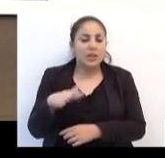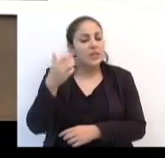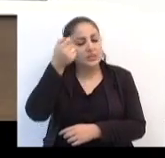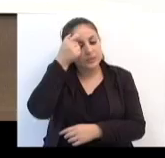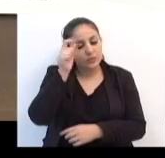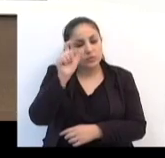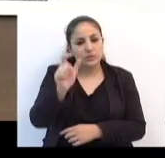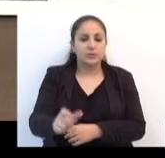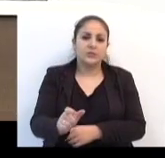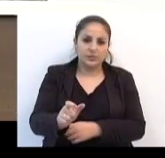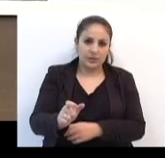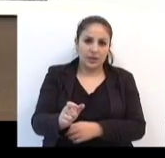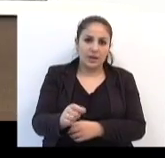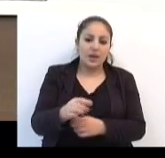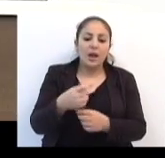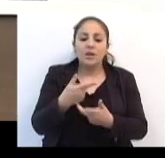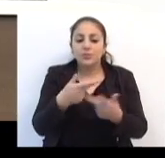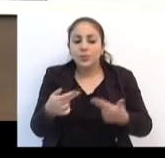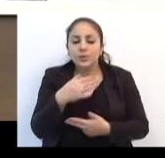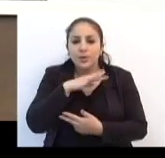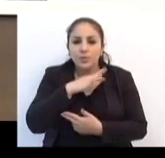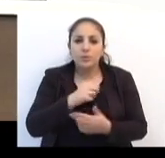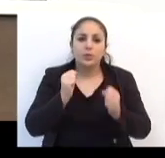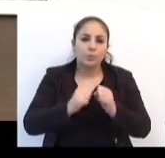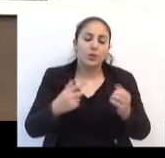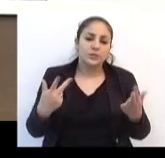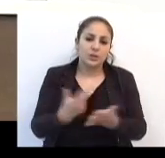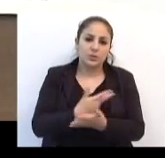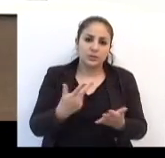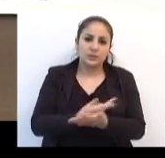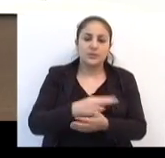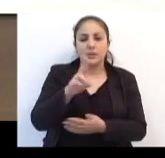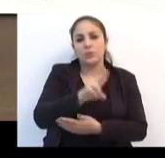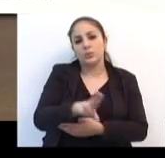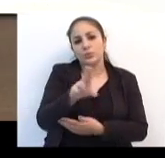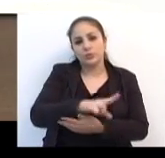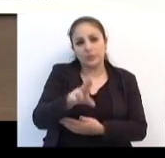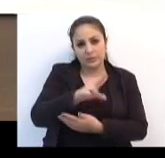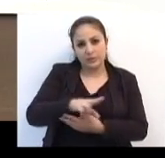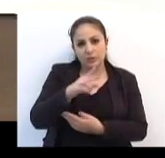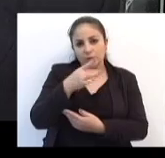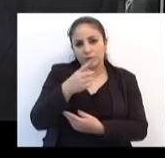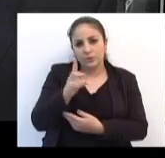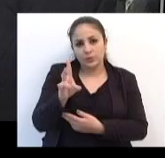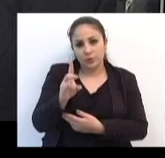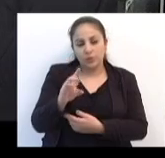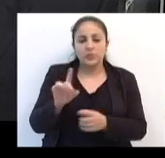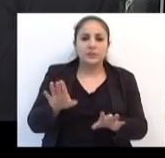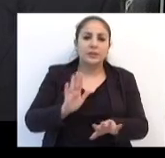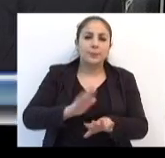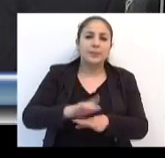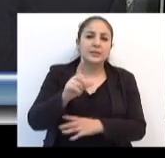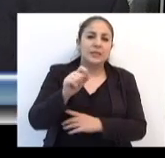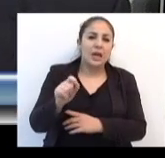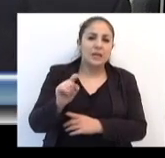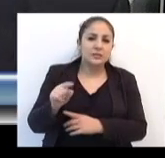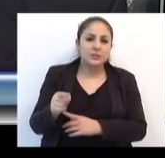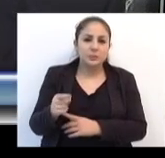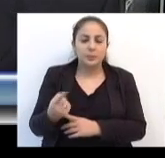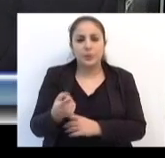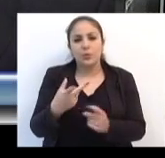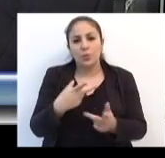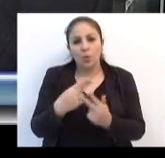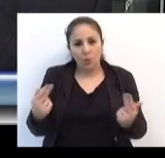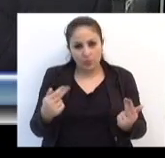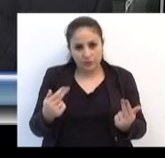conscientizar sobre os malefícios gerados pelo uso de entorpecentes. São 10 mil unidades de